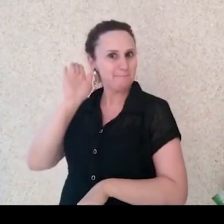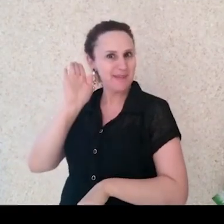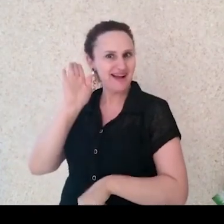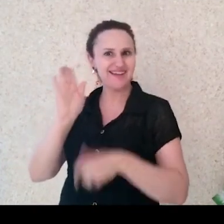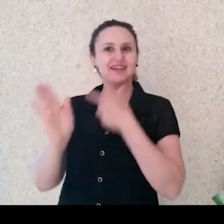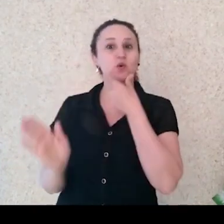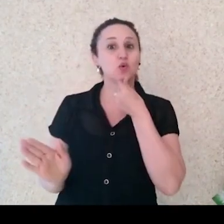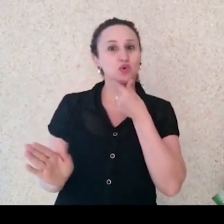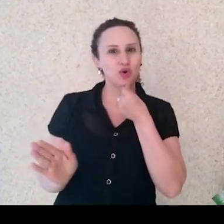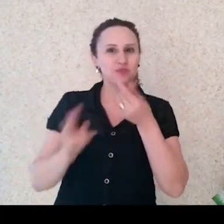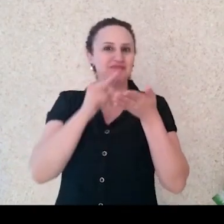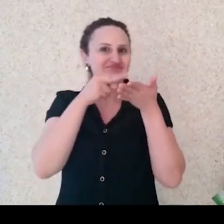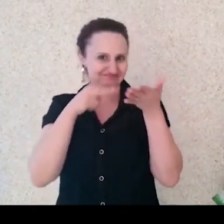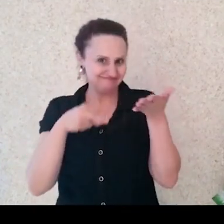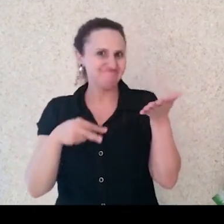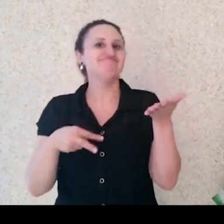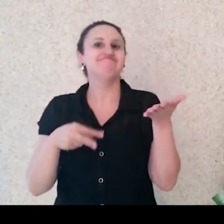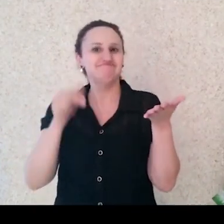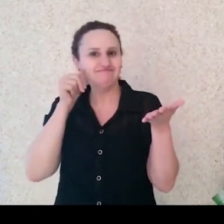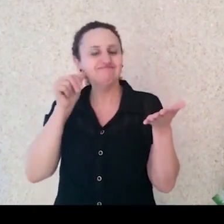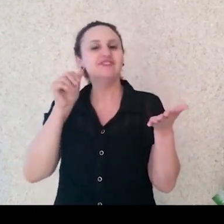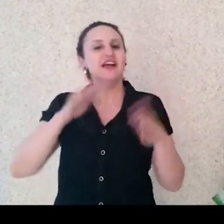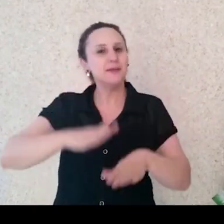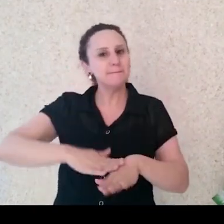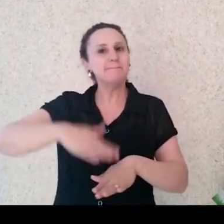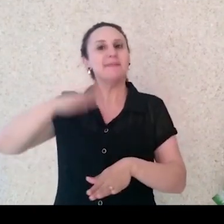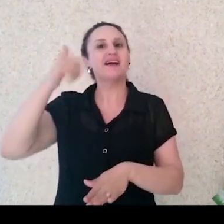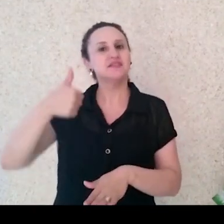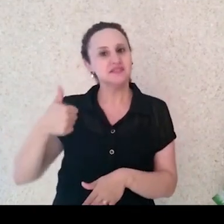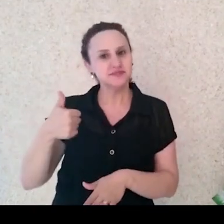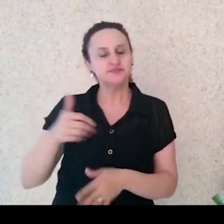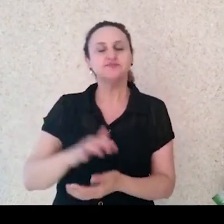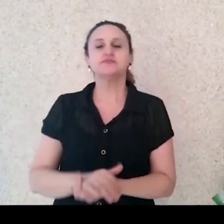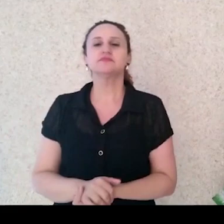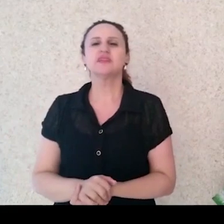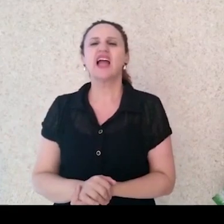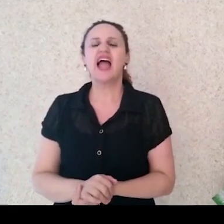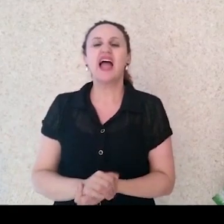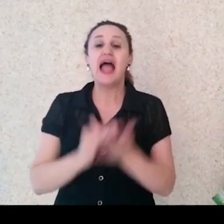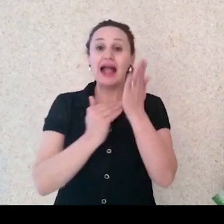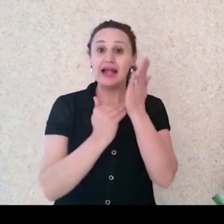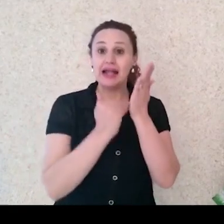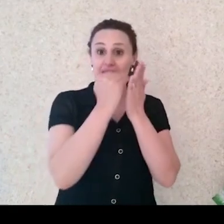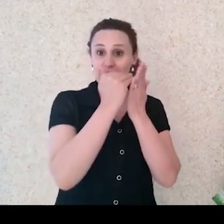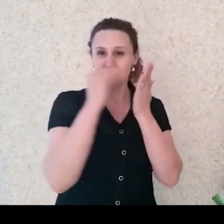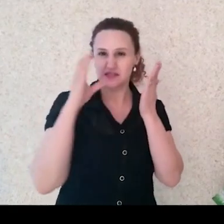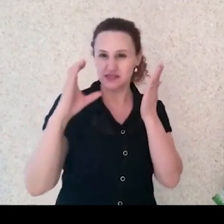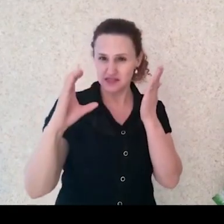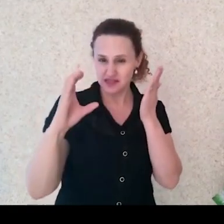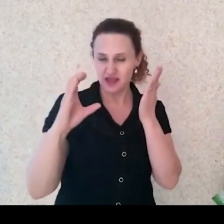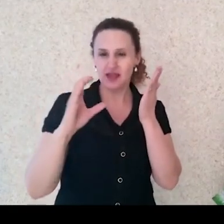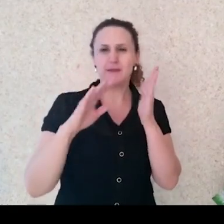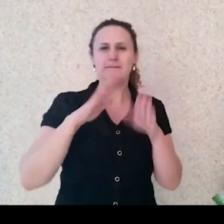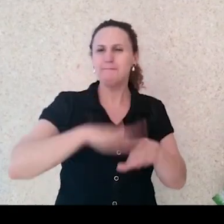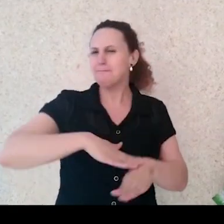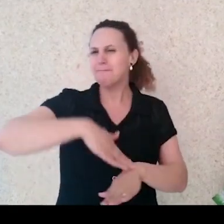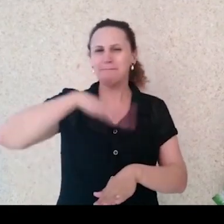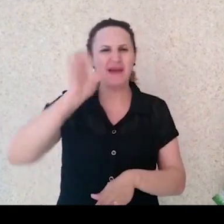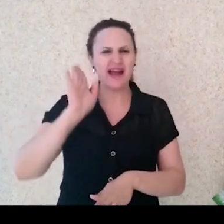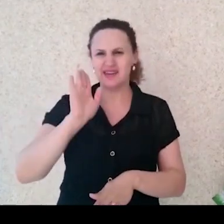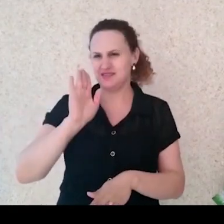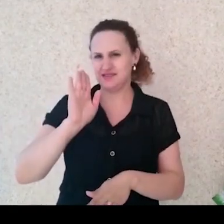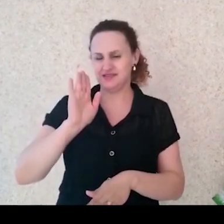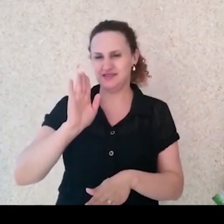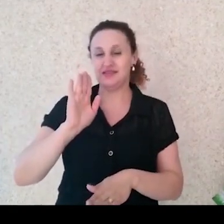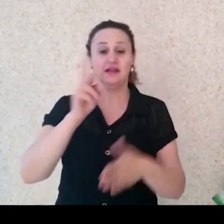relação de 54% para 46%. A classe C está lendo mais do que a classe B e a classe A. Isso é interessante